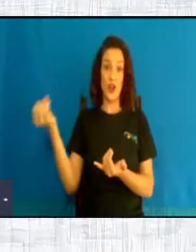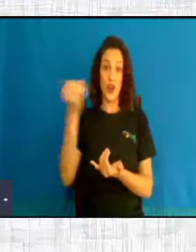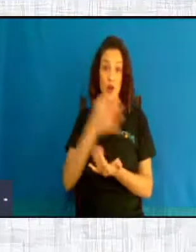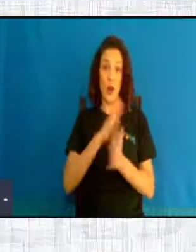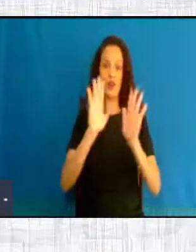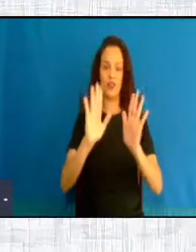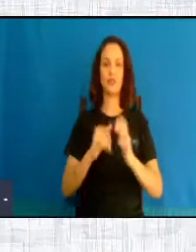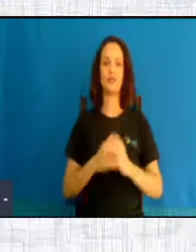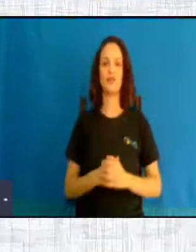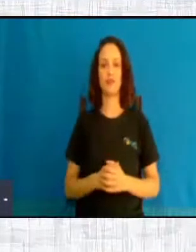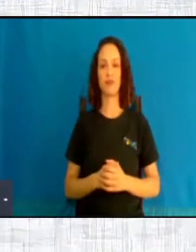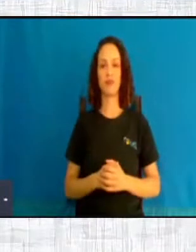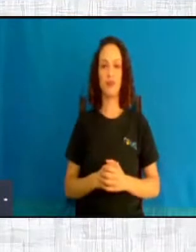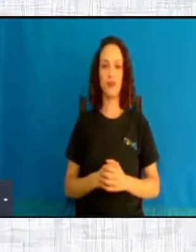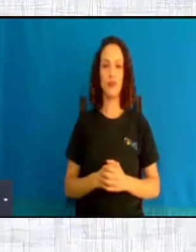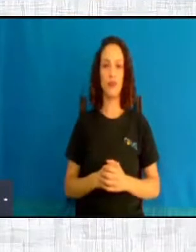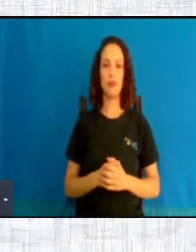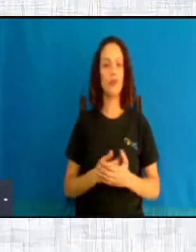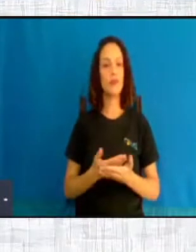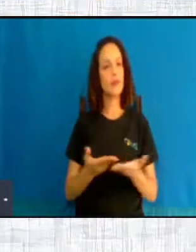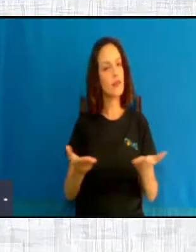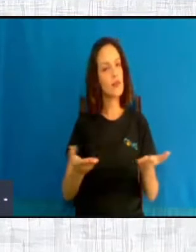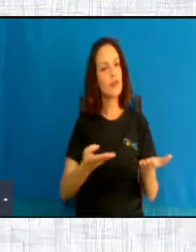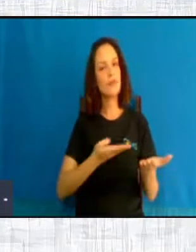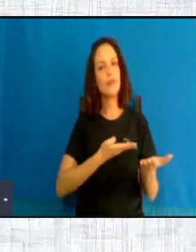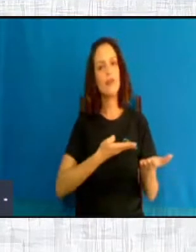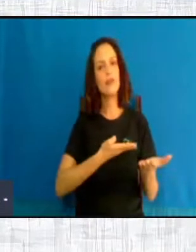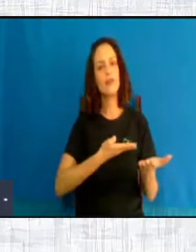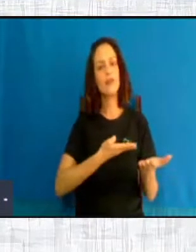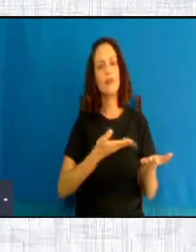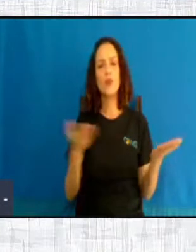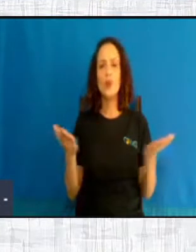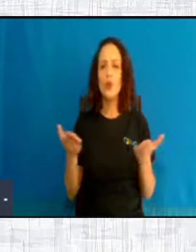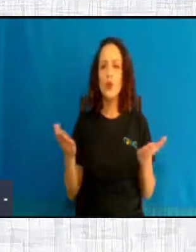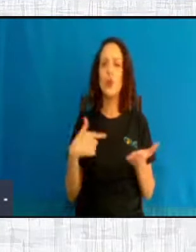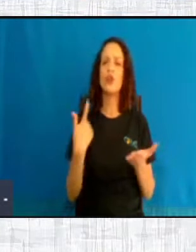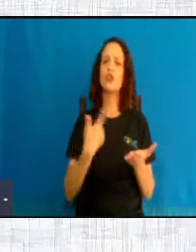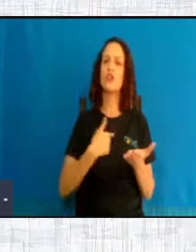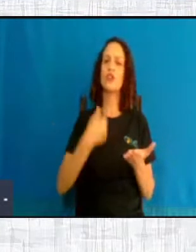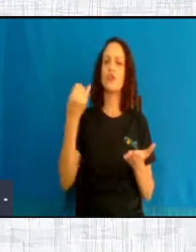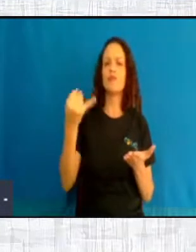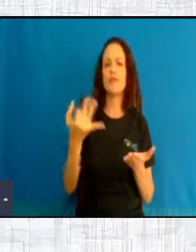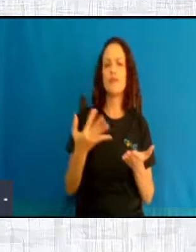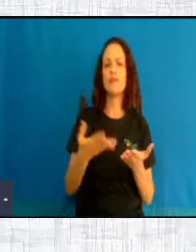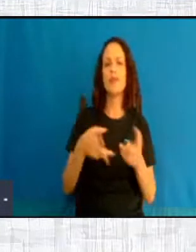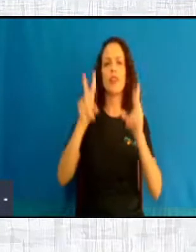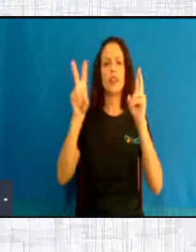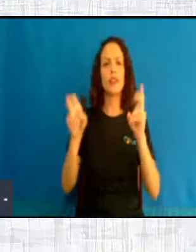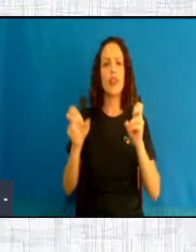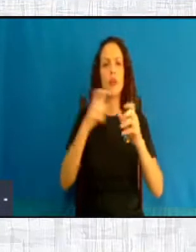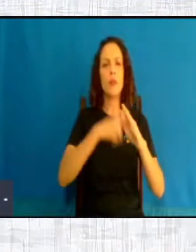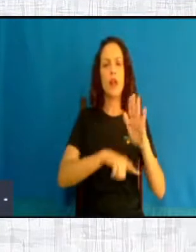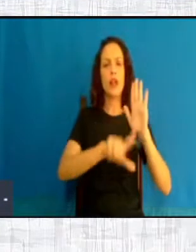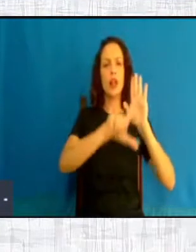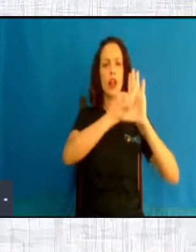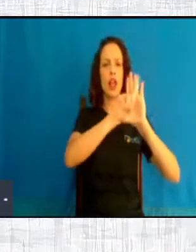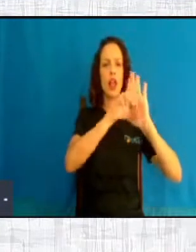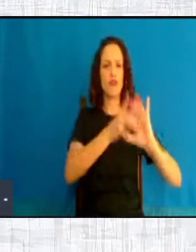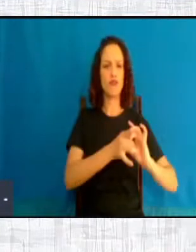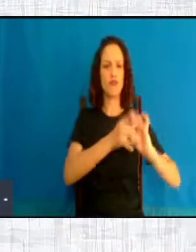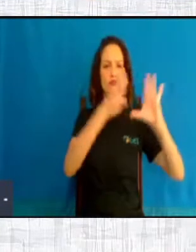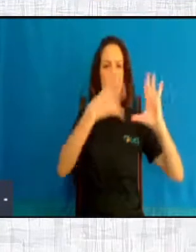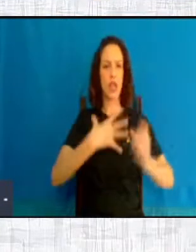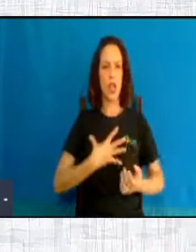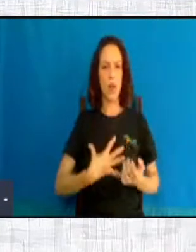Caros amigos, a gente vai falar hoje, então, sobre legalização do aborto, mitos e verdade. Vamos falar sobre esse assunto